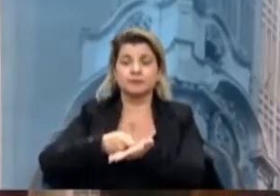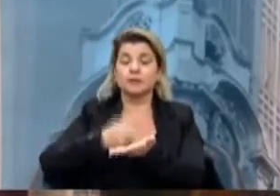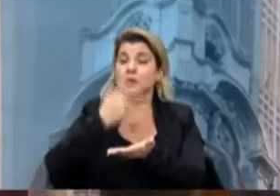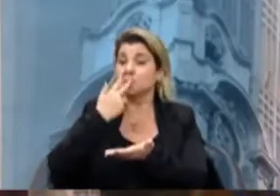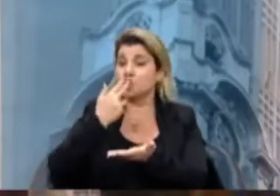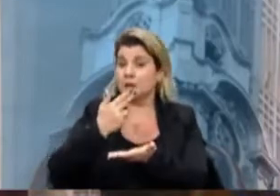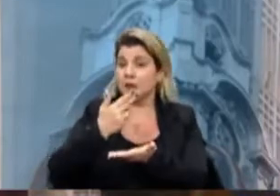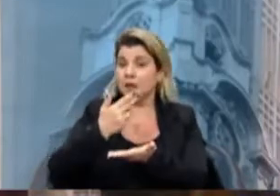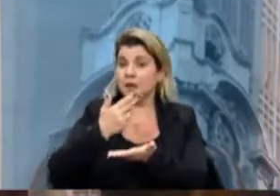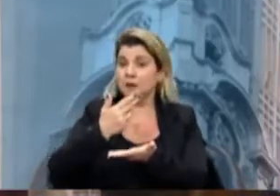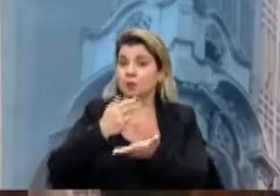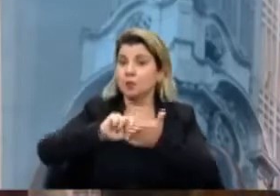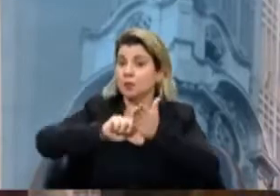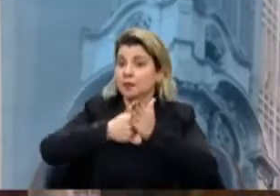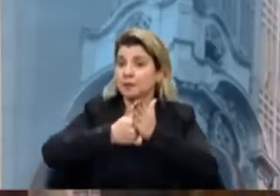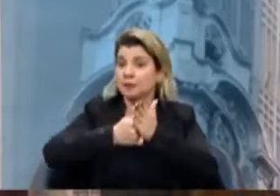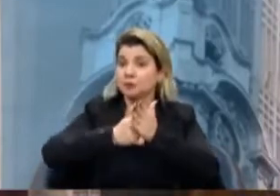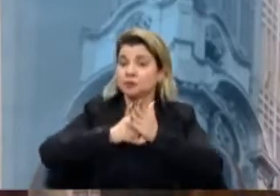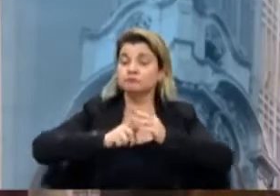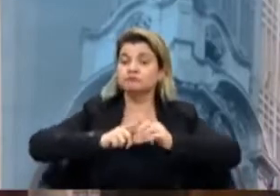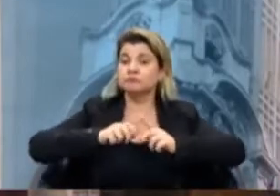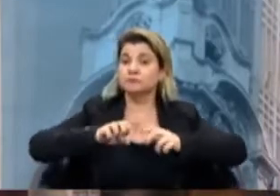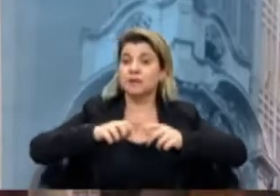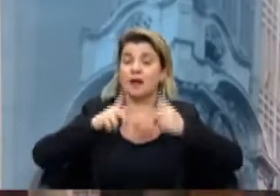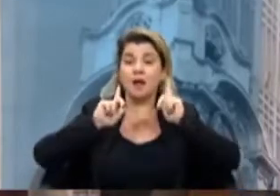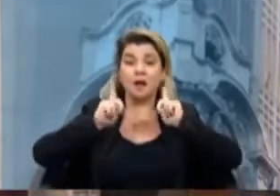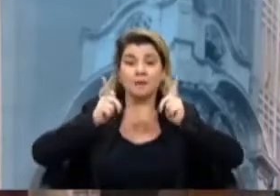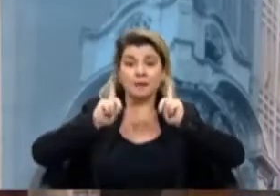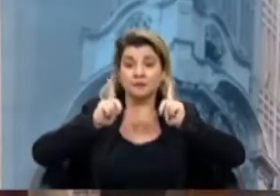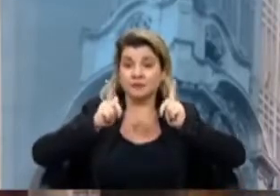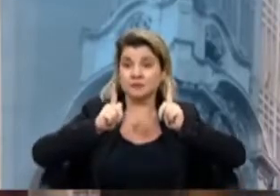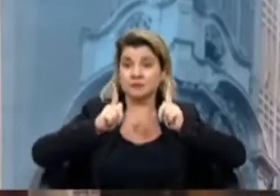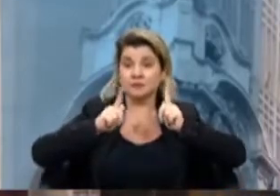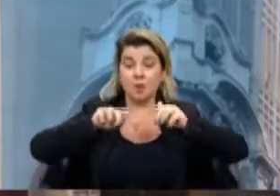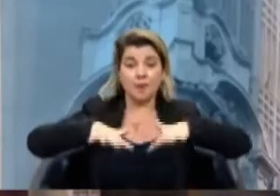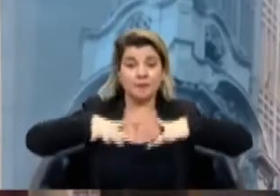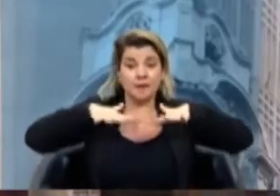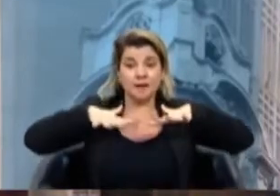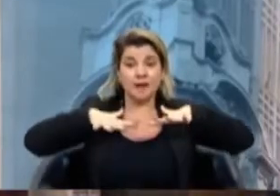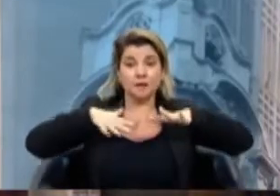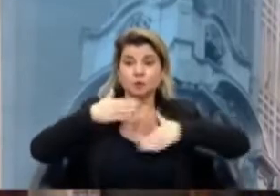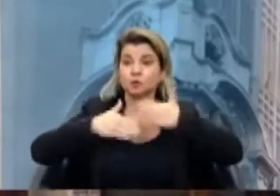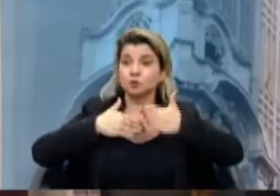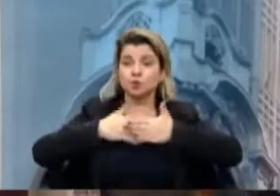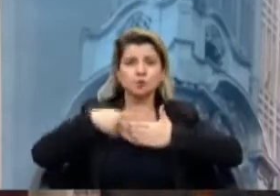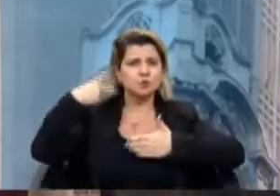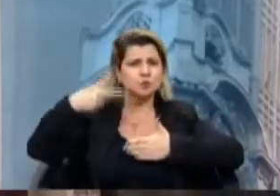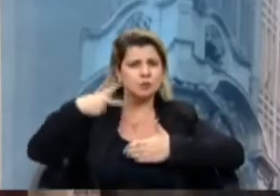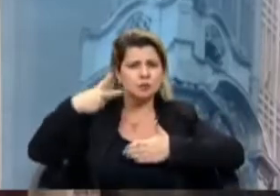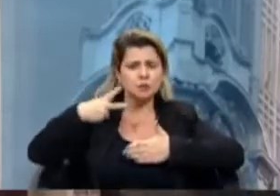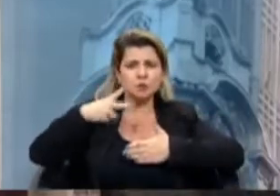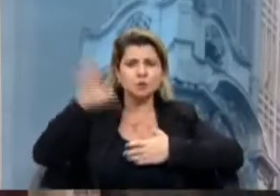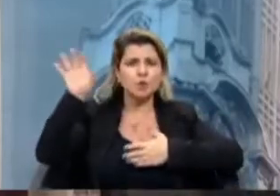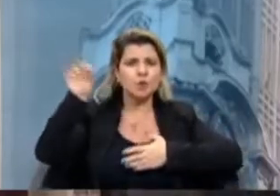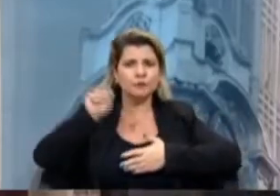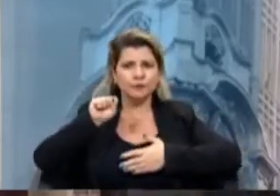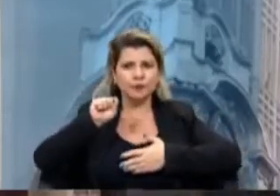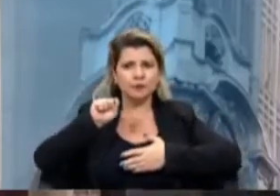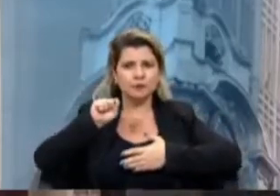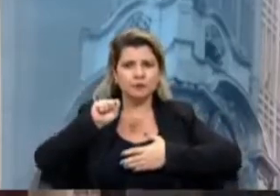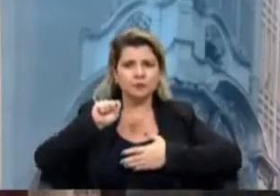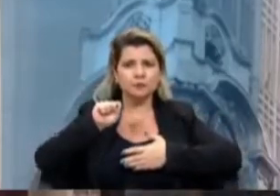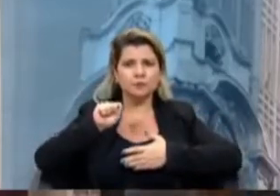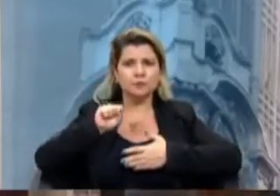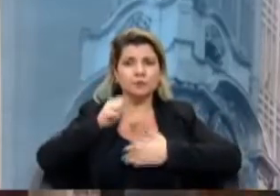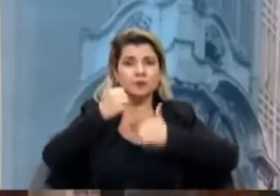como impedir a manifestação em plenário, todos os vereadores ouviram, não apenas vocês que estão aqui, como também os vereadores de oposição,